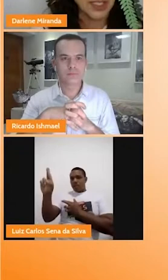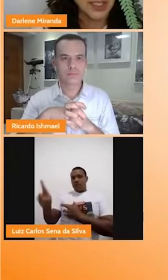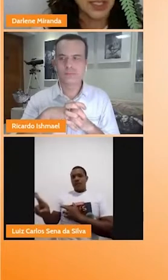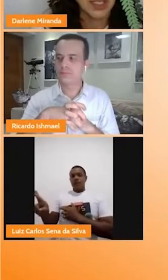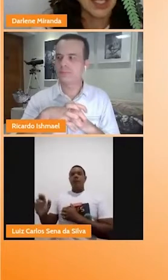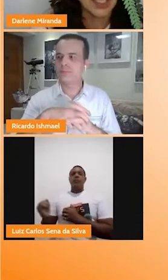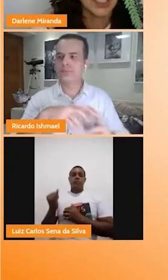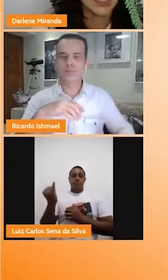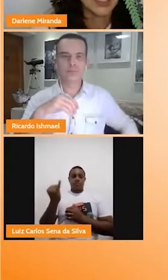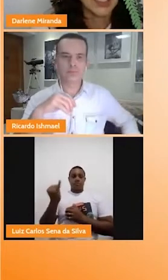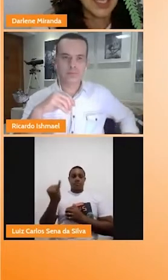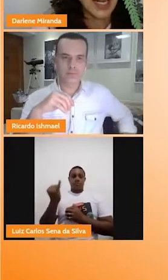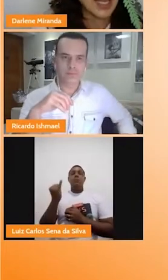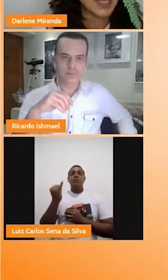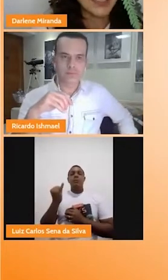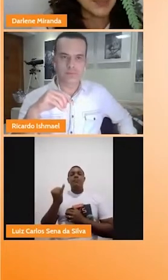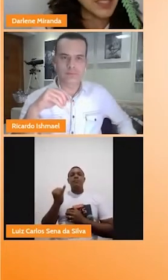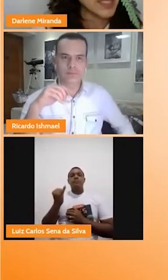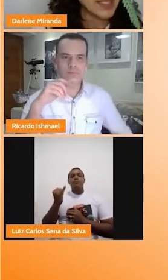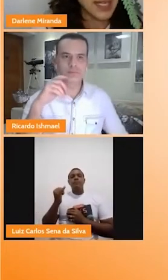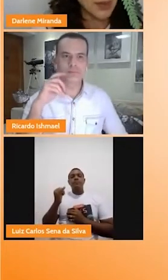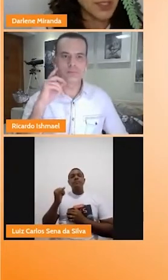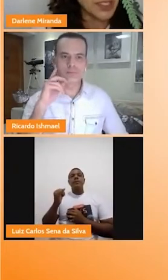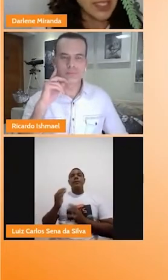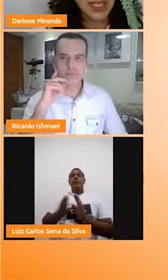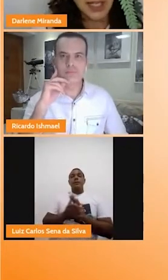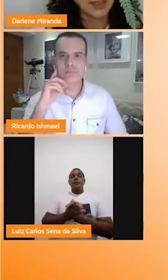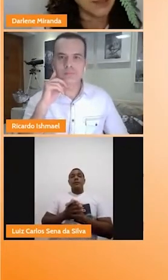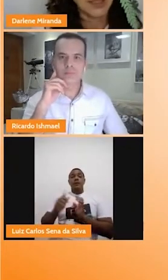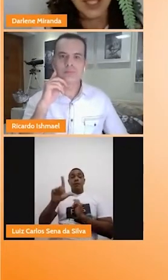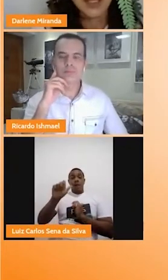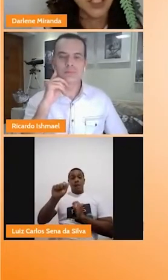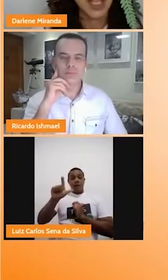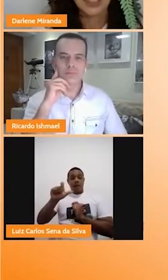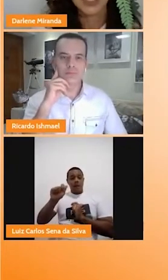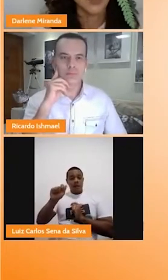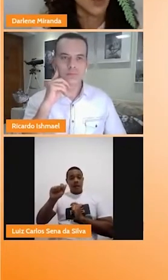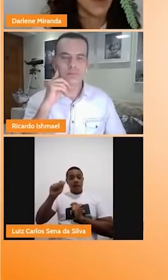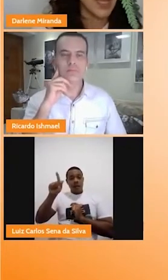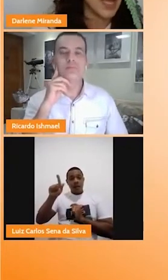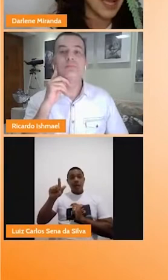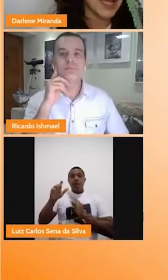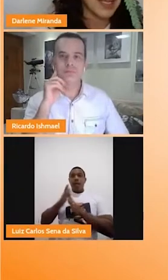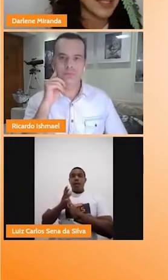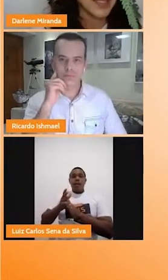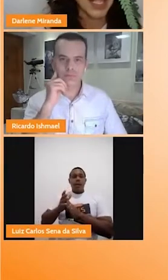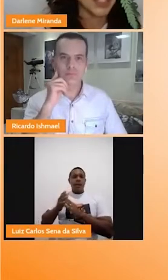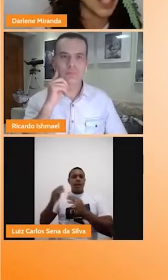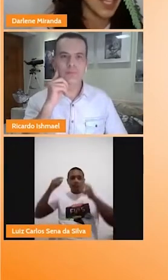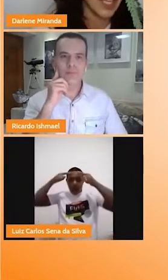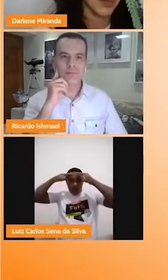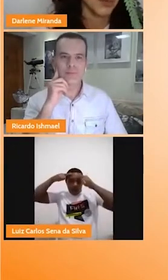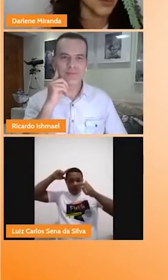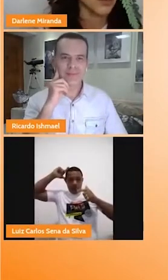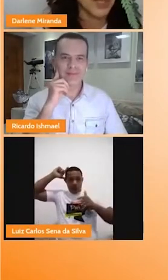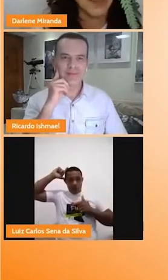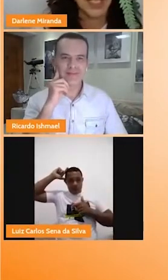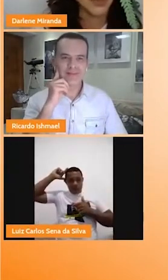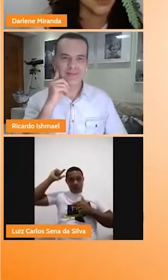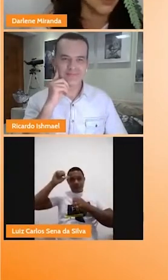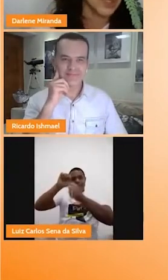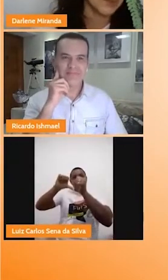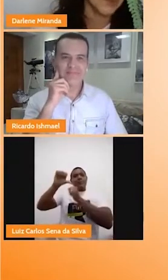que ela aconteça. E lá lá, ela ser princesa, ela conseguir, ela desejar transformar a casa em castelo,